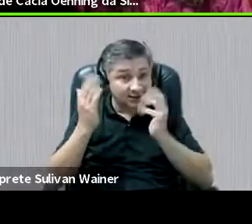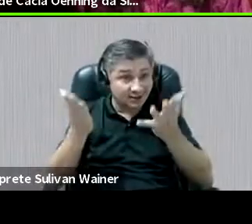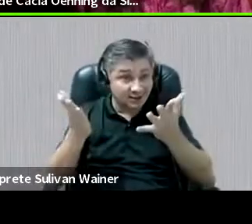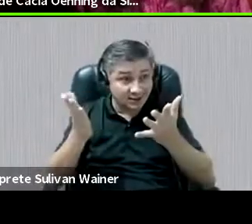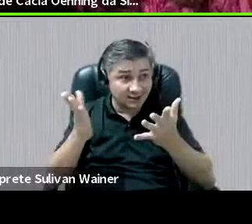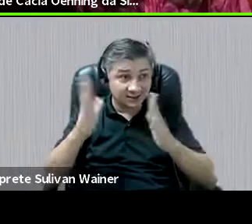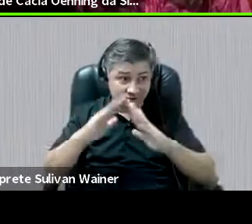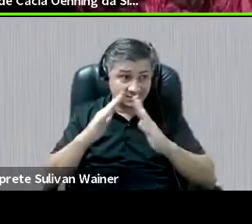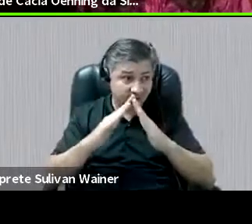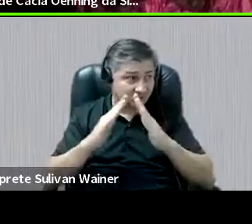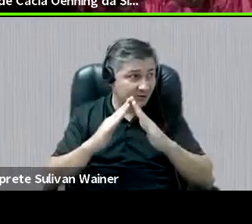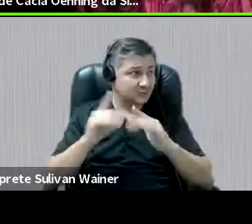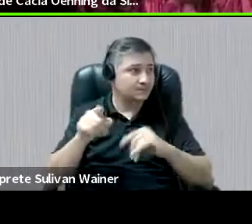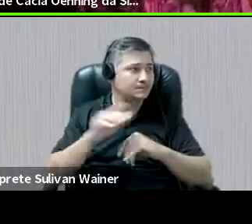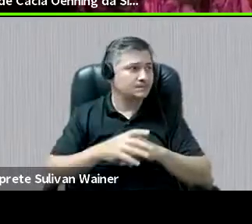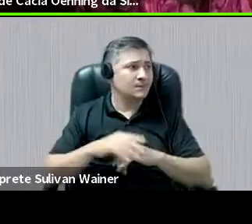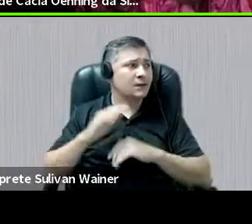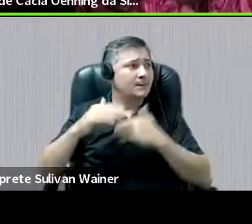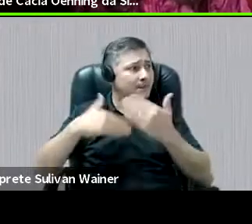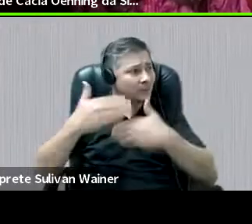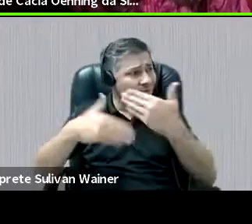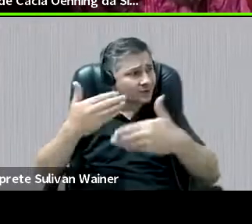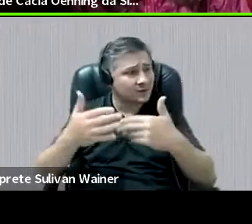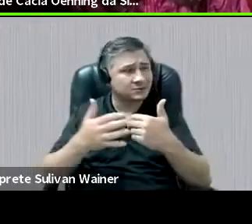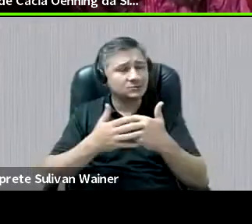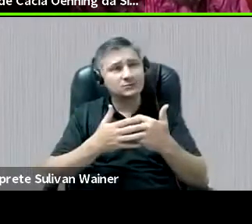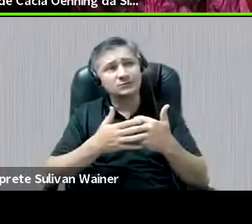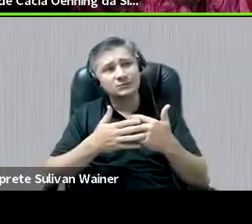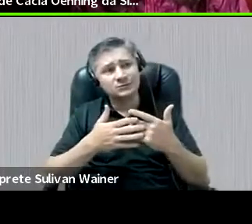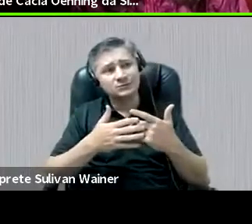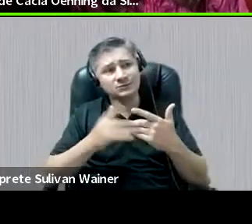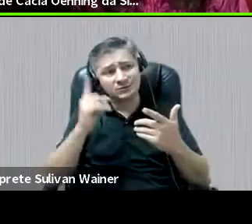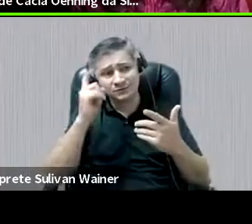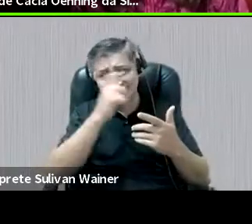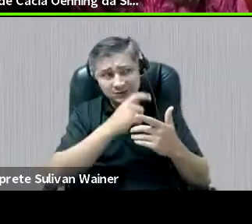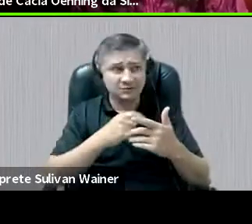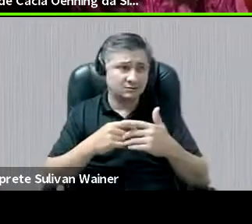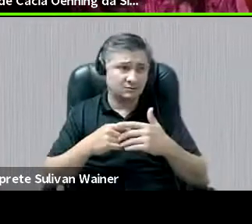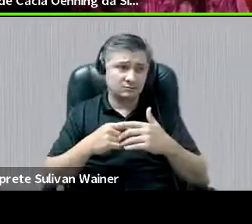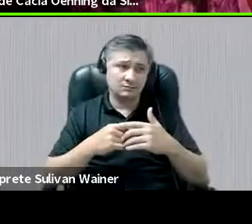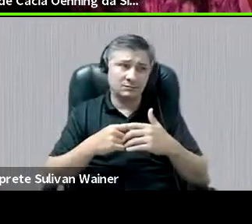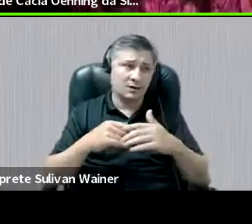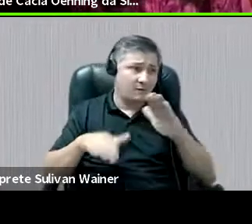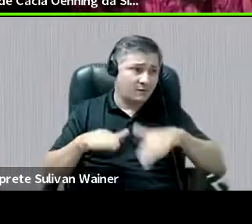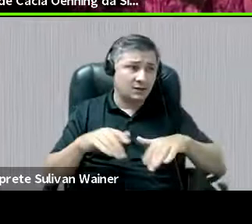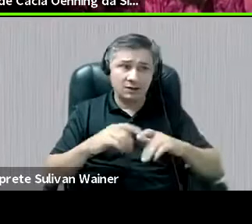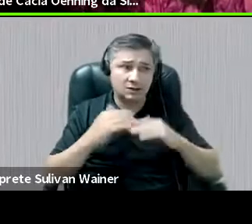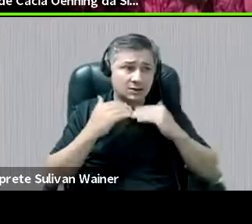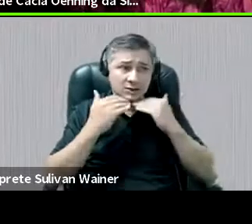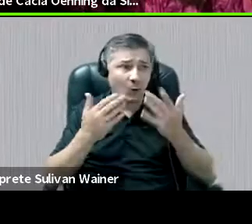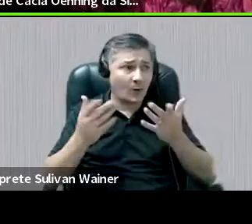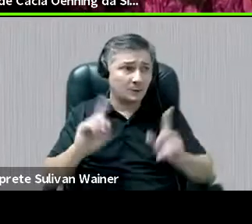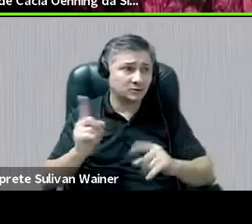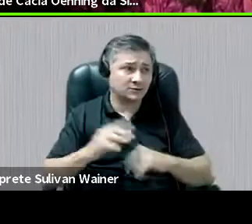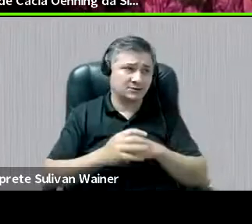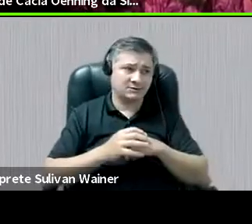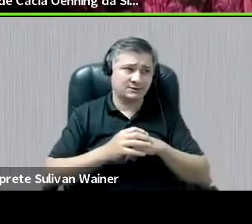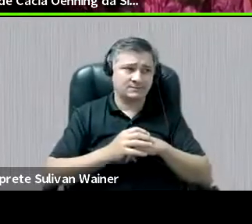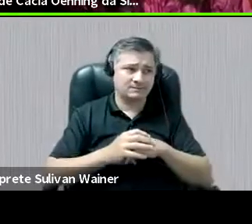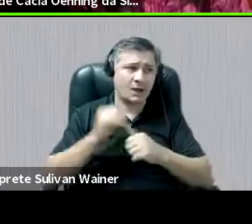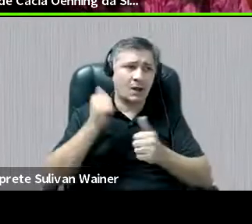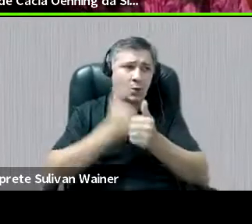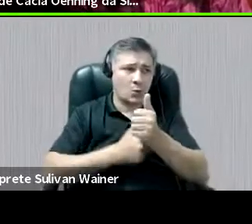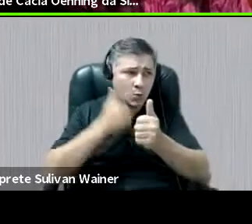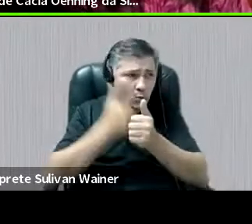é difícil, é um processo que muitas vezes não é possível, e que essa é uma luta bem